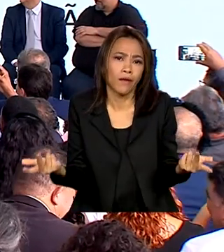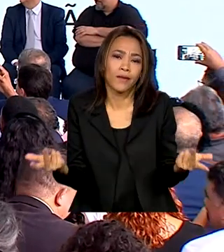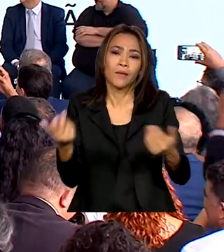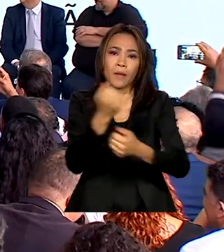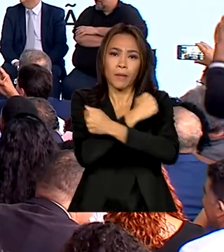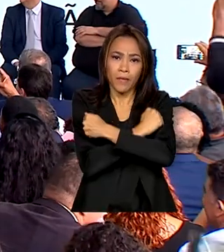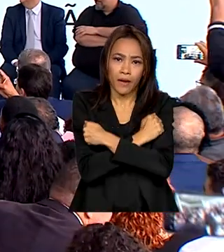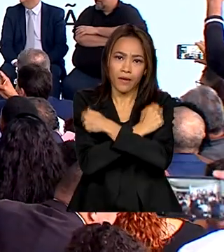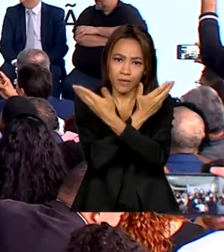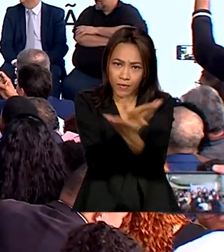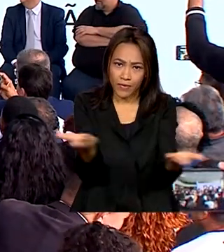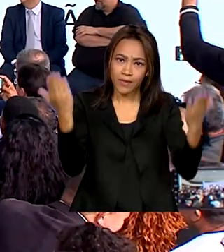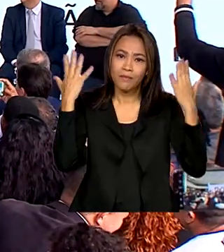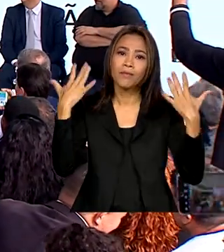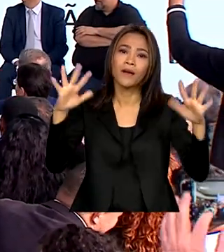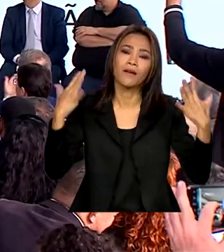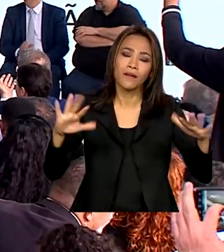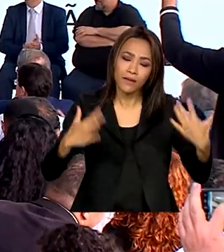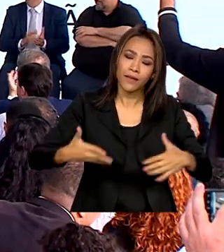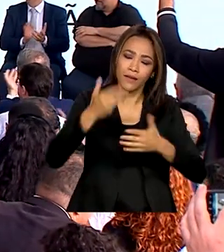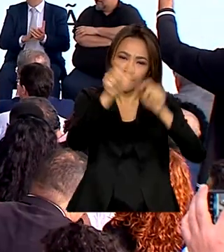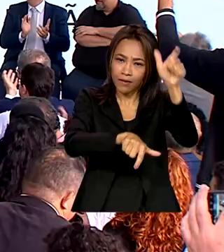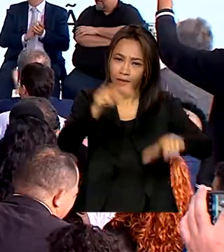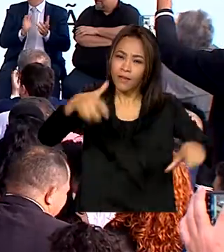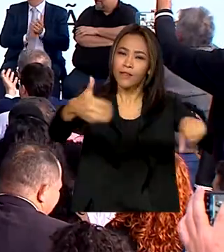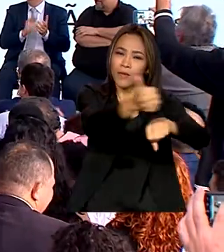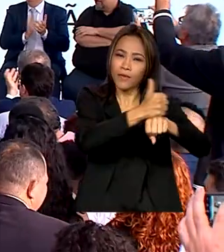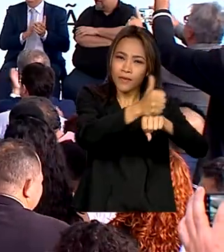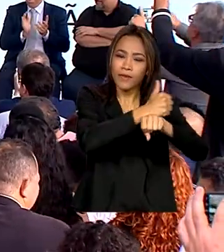abraço. Parabéns aos agentes comunitários de saúde.